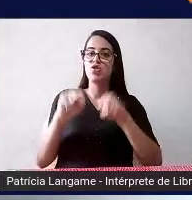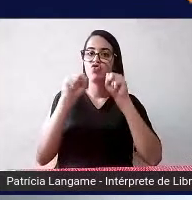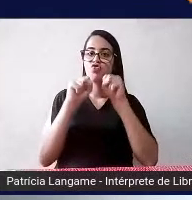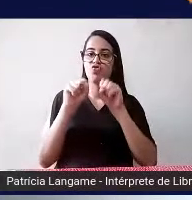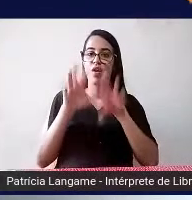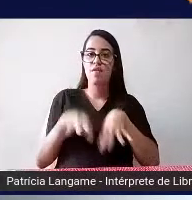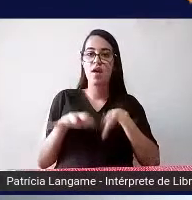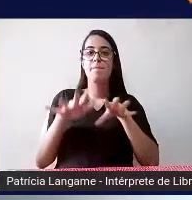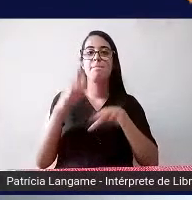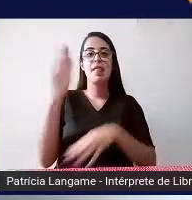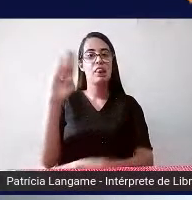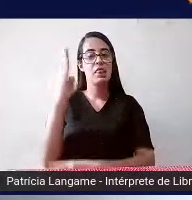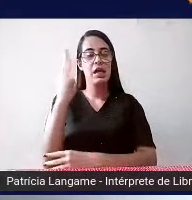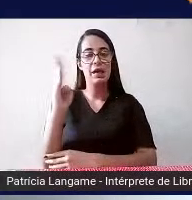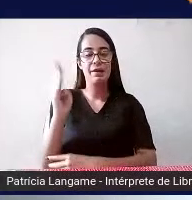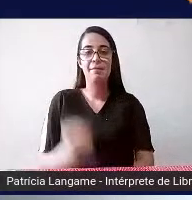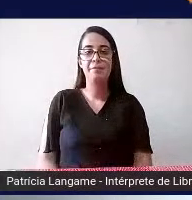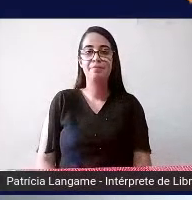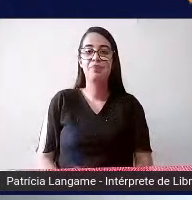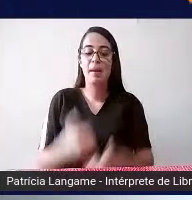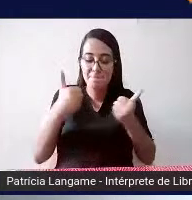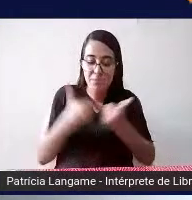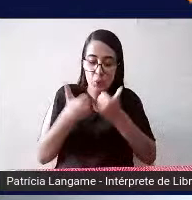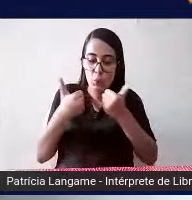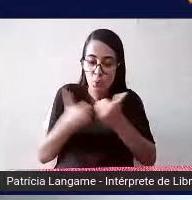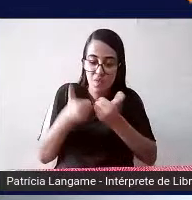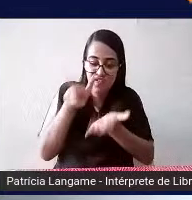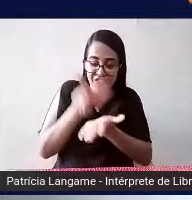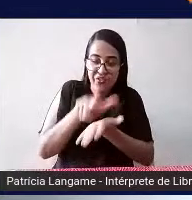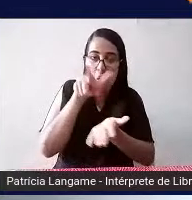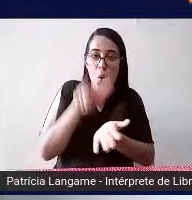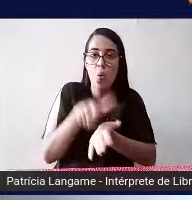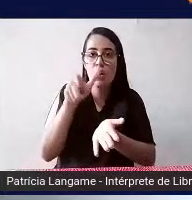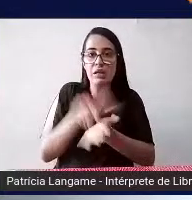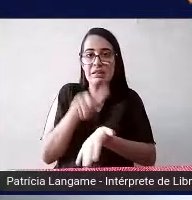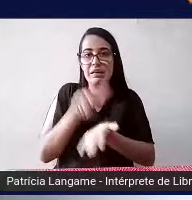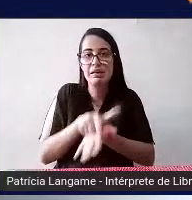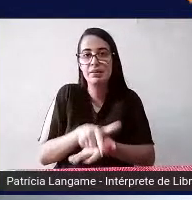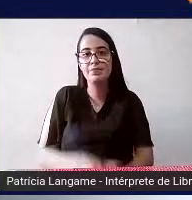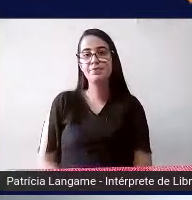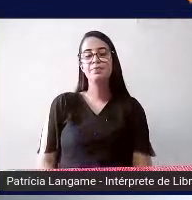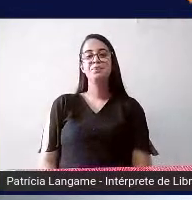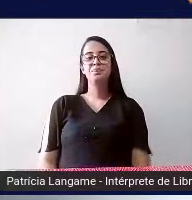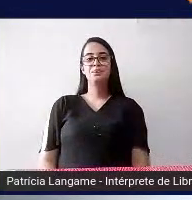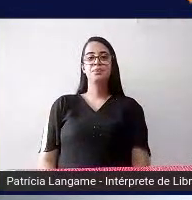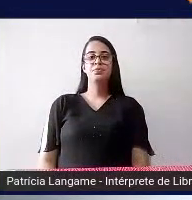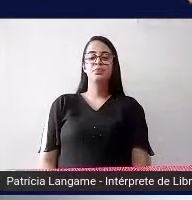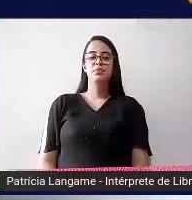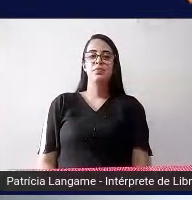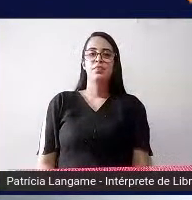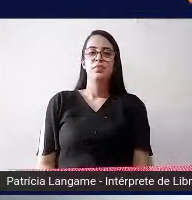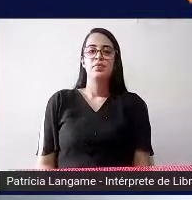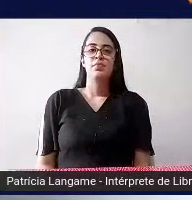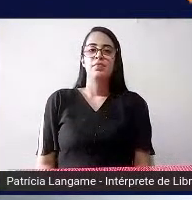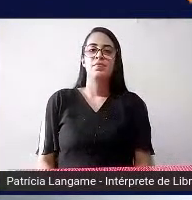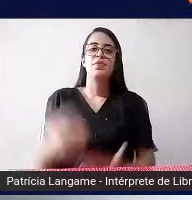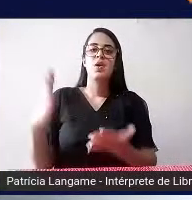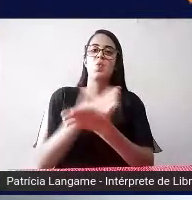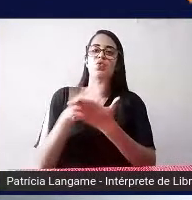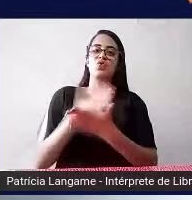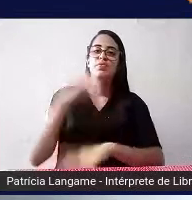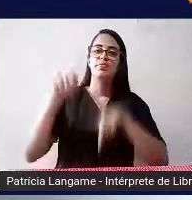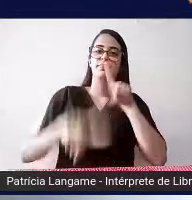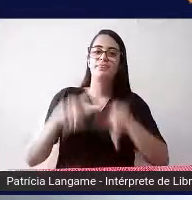placa serve de apoio para a folha mas ela não é fundamental tá então esses são alguns dos recursos mais